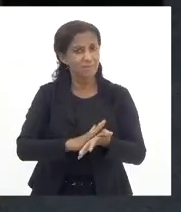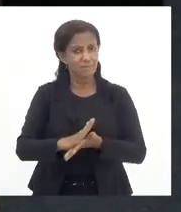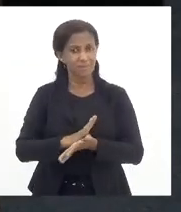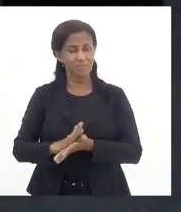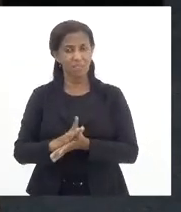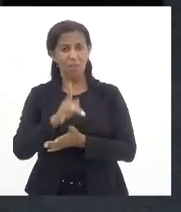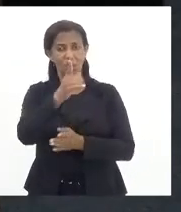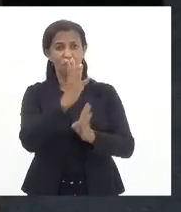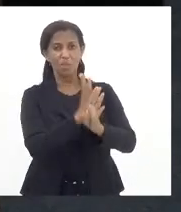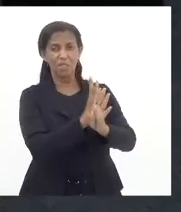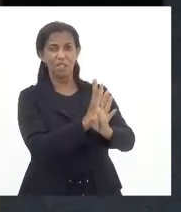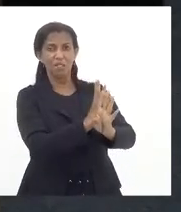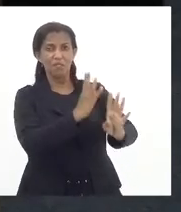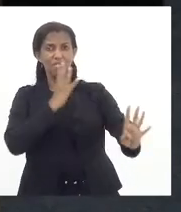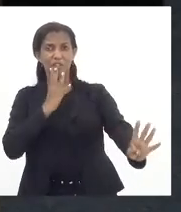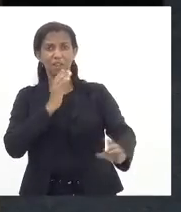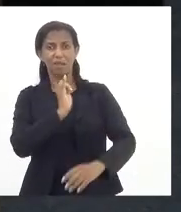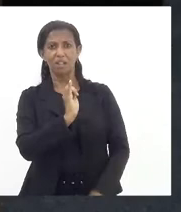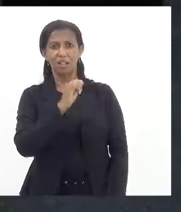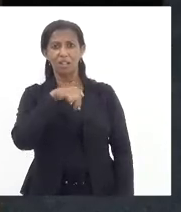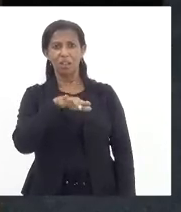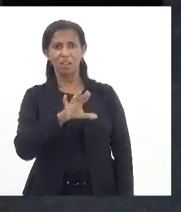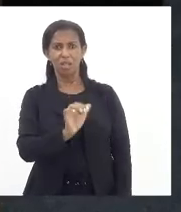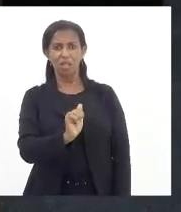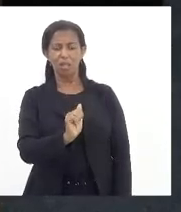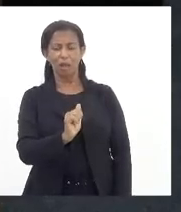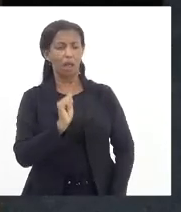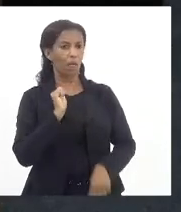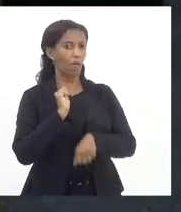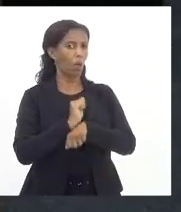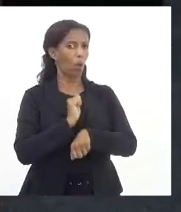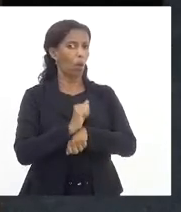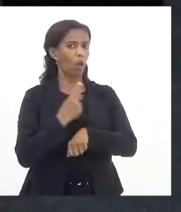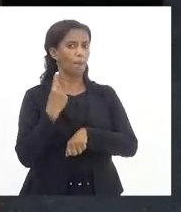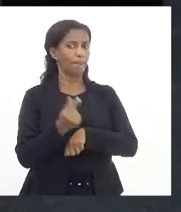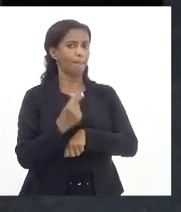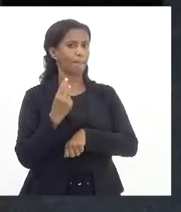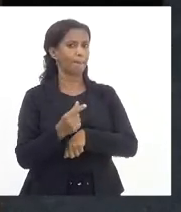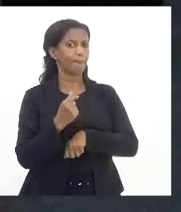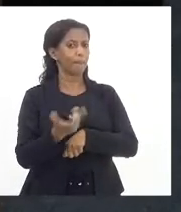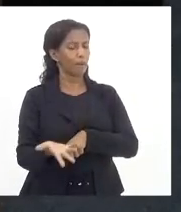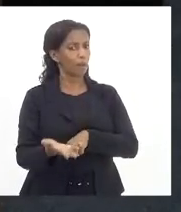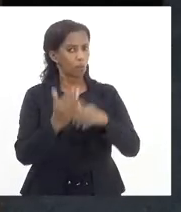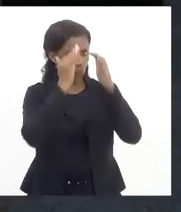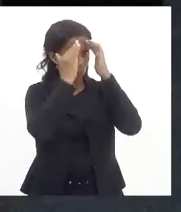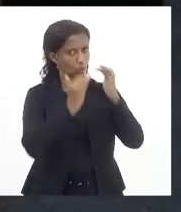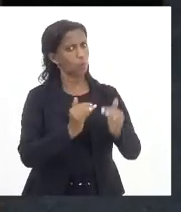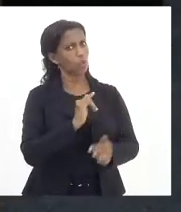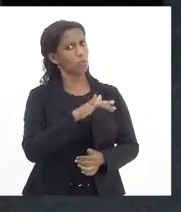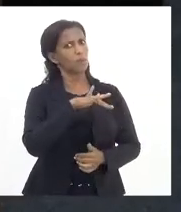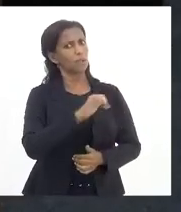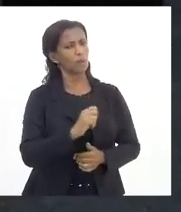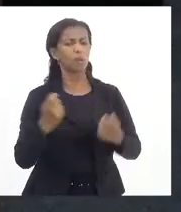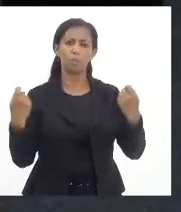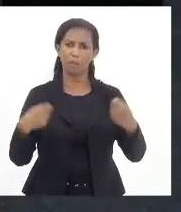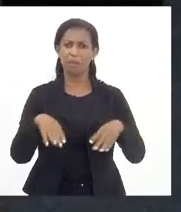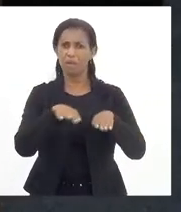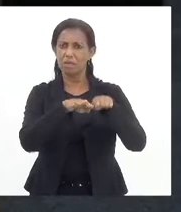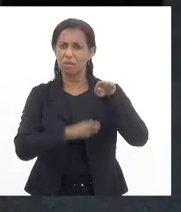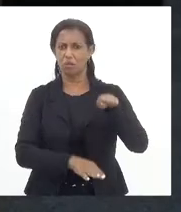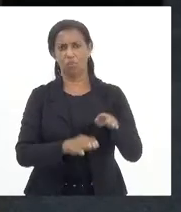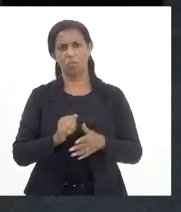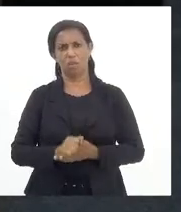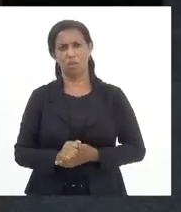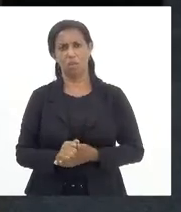esperar na fila do Inca e olhe lá, e olhe lá, com todo respeito e carinho ao Inca. Portanto, é preciso também enfrentar a desigualdade